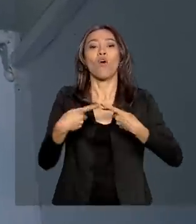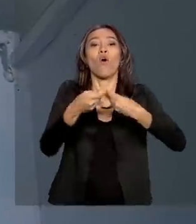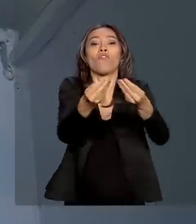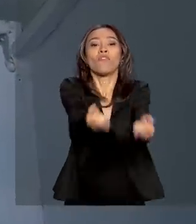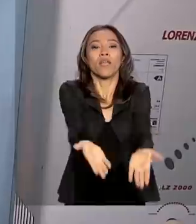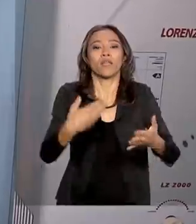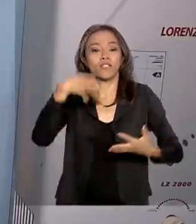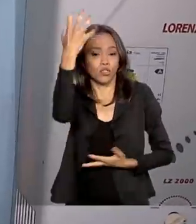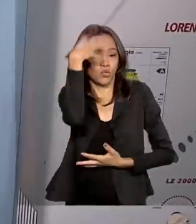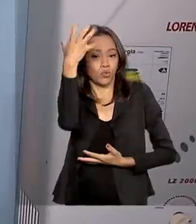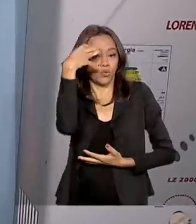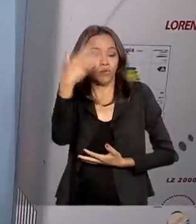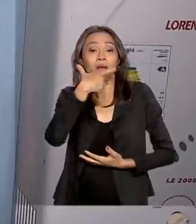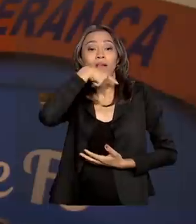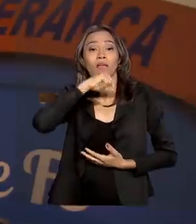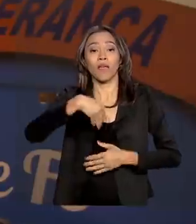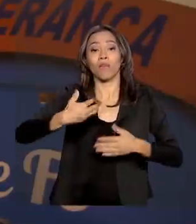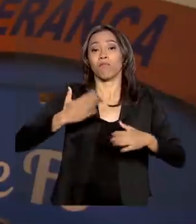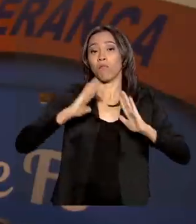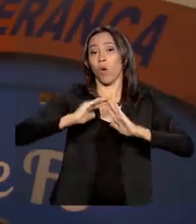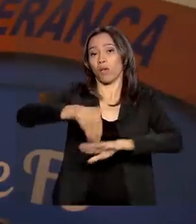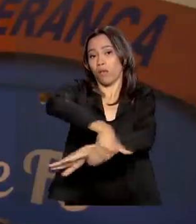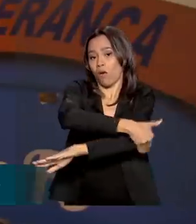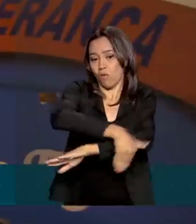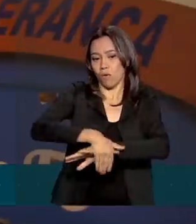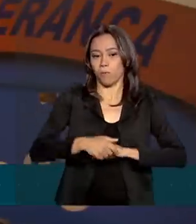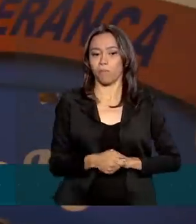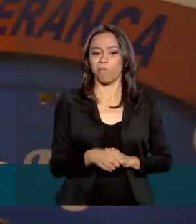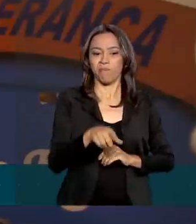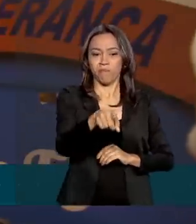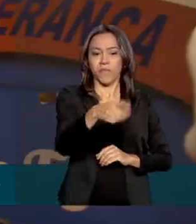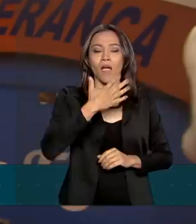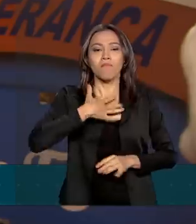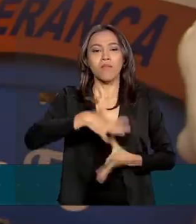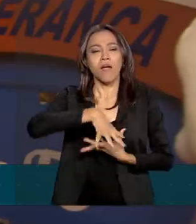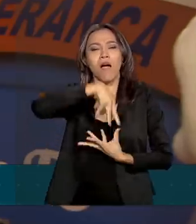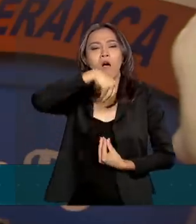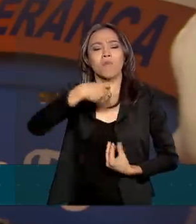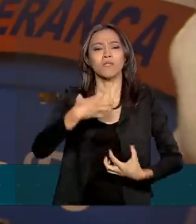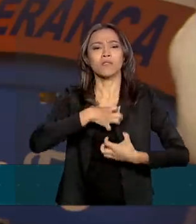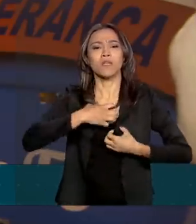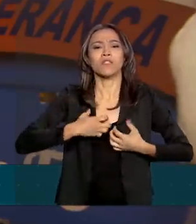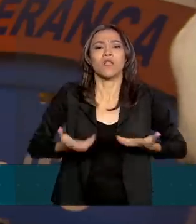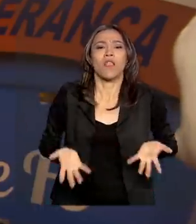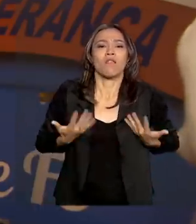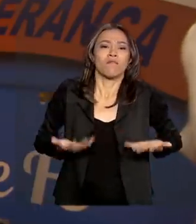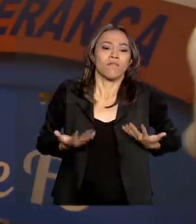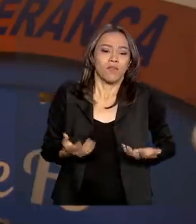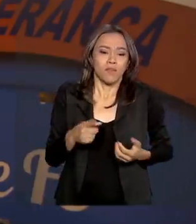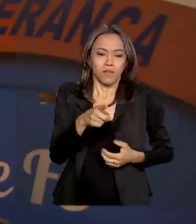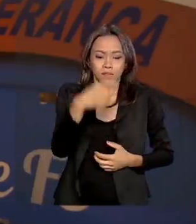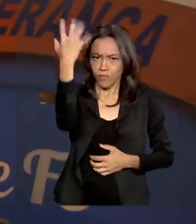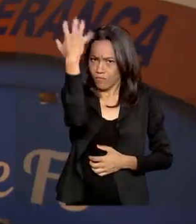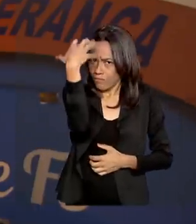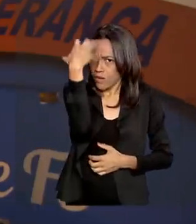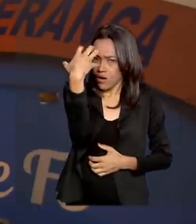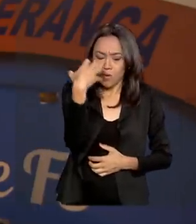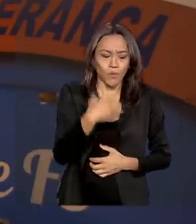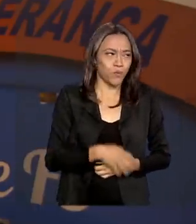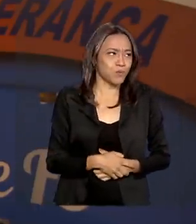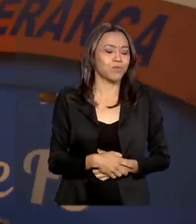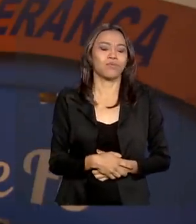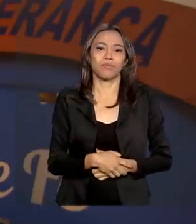aos que passam à noite no local. A minha alma sente aquele alivio e aquela alegria, né? Porque um banho faz parte